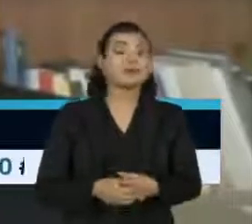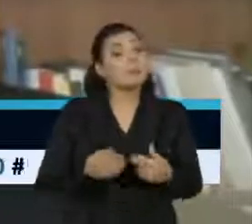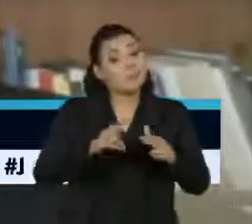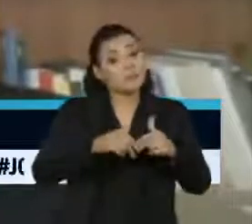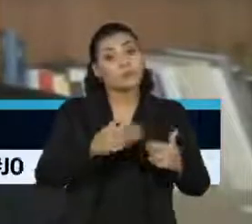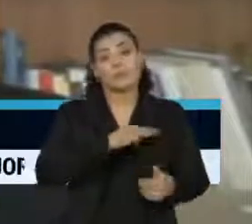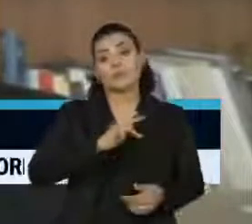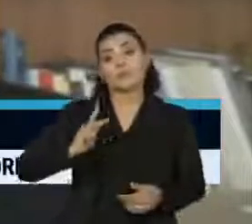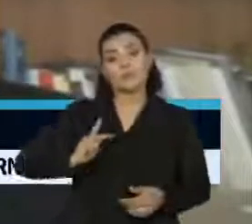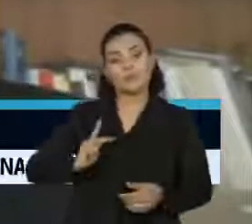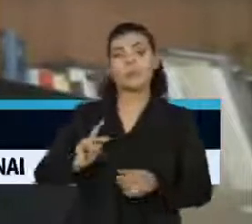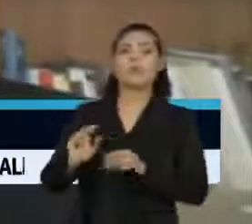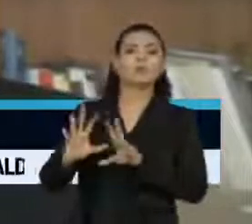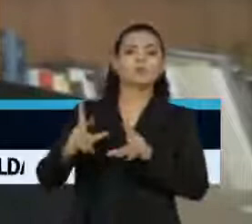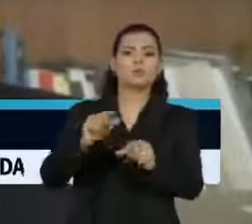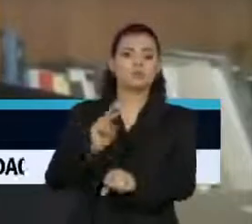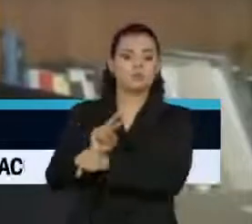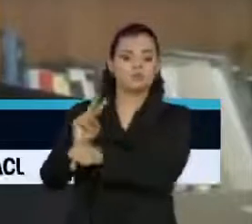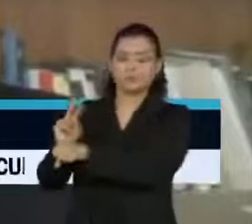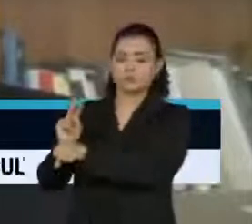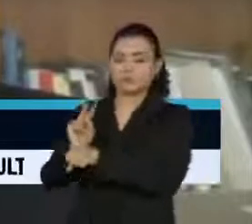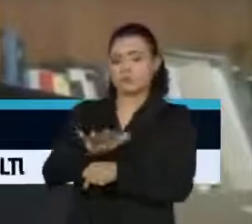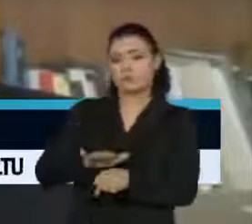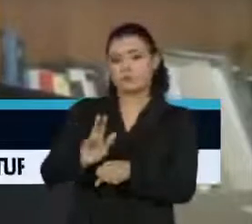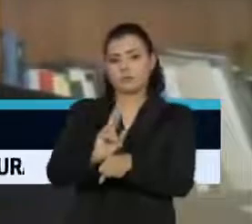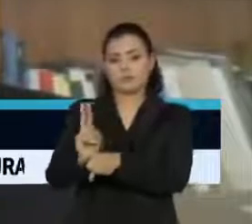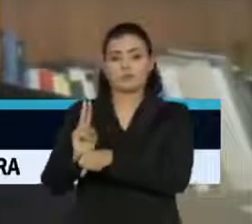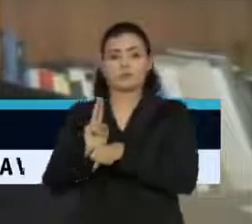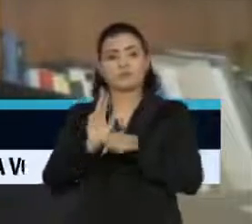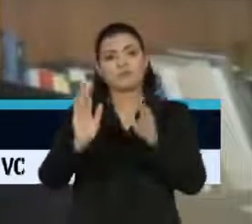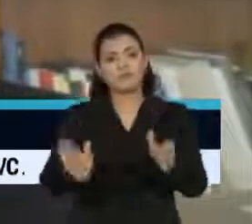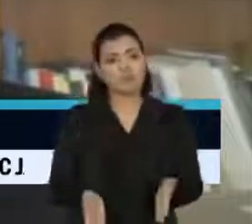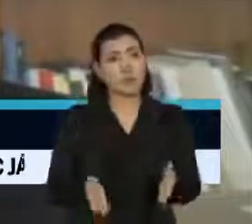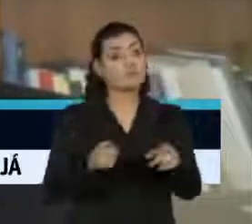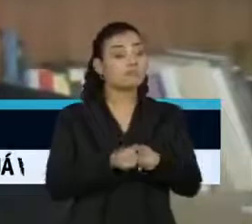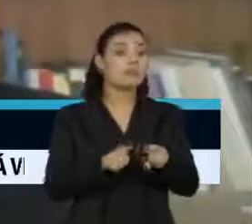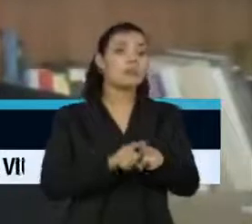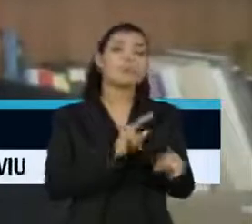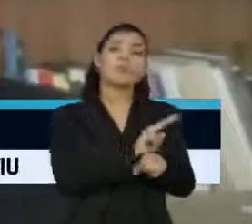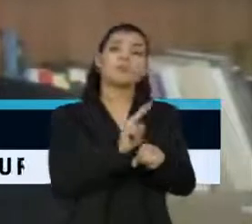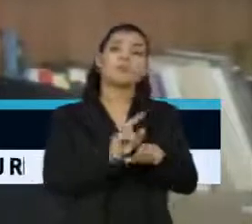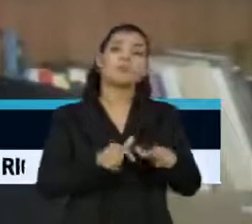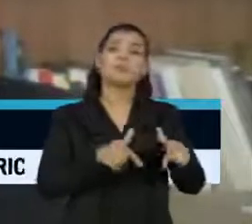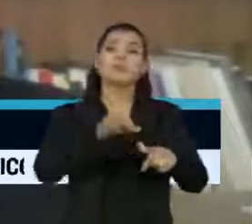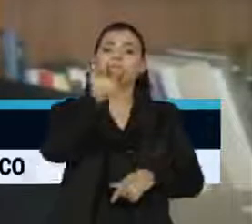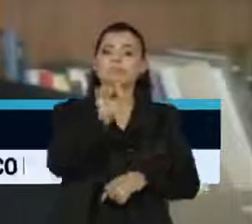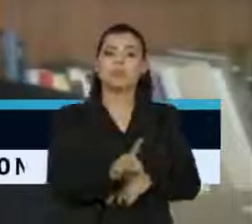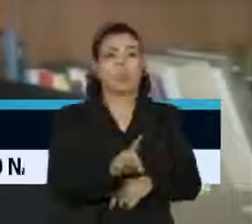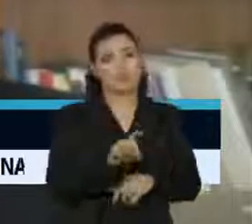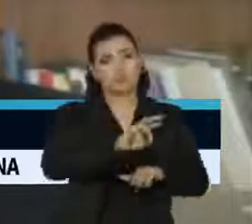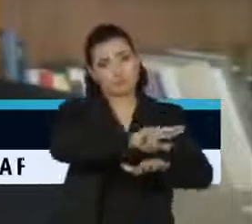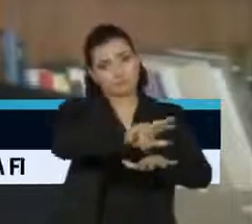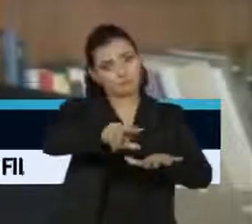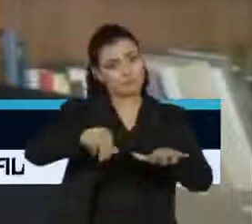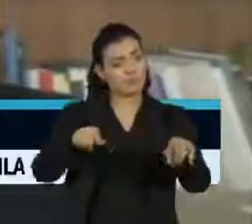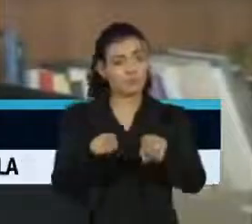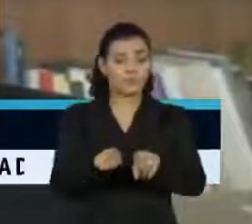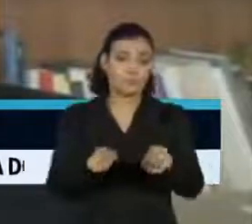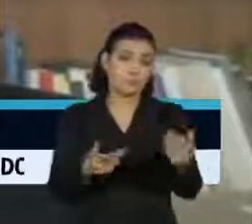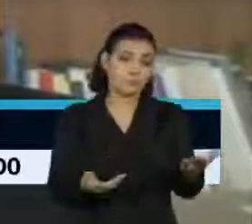Ministério Público, a Defensoria ou quem possa representar essa coletividade, ele deve agir para proteger esses direitos difusos dessa